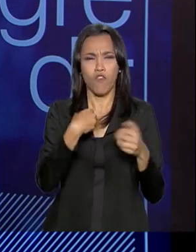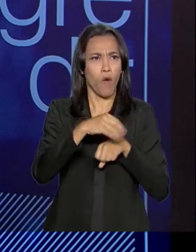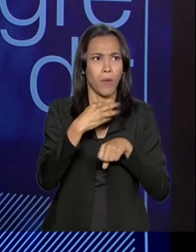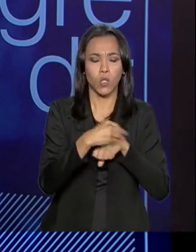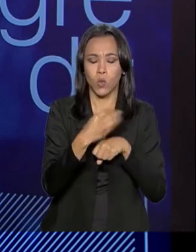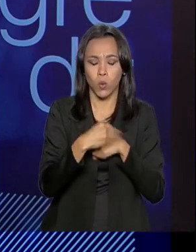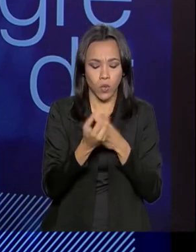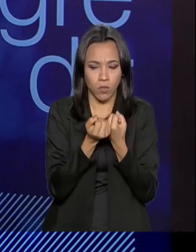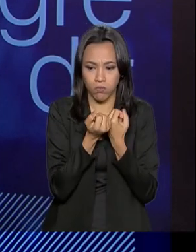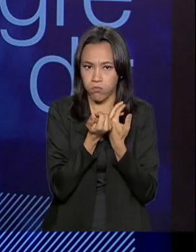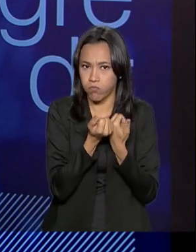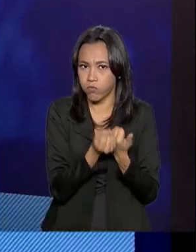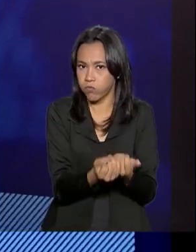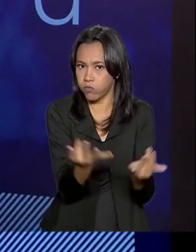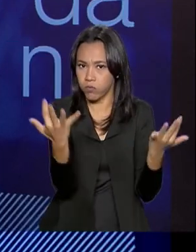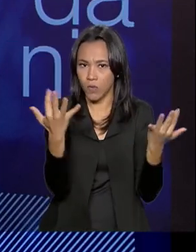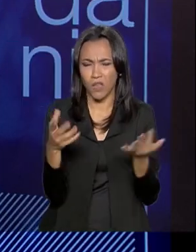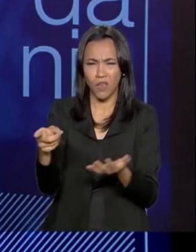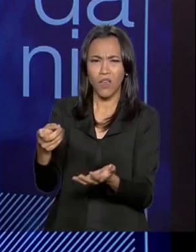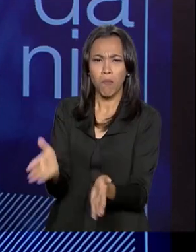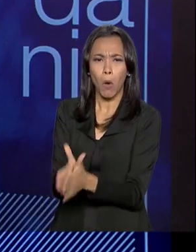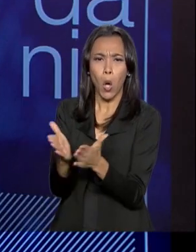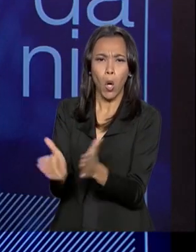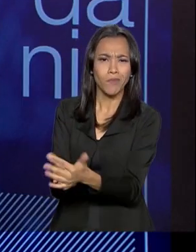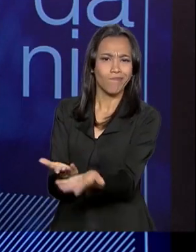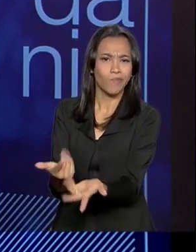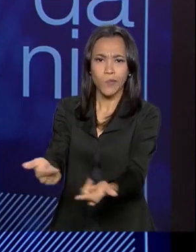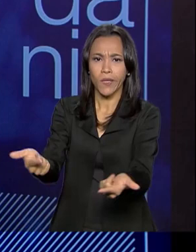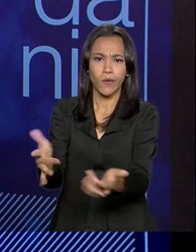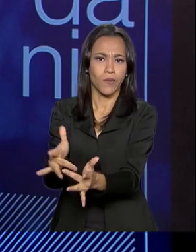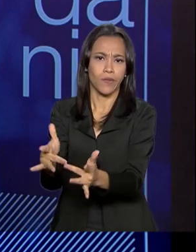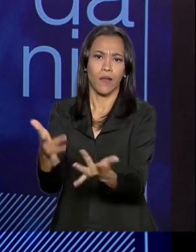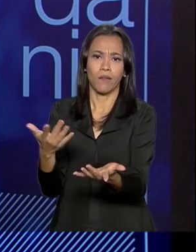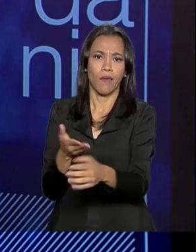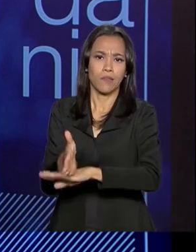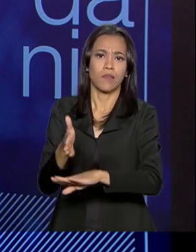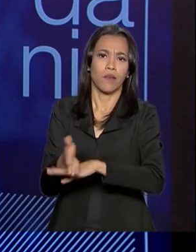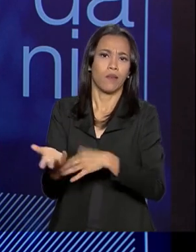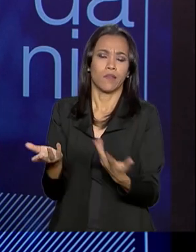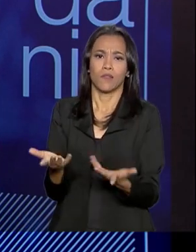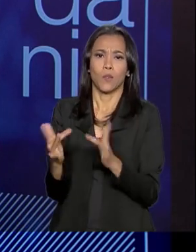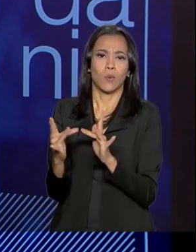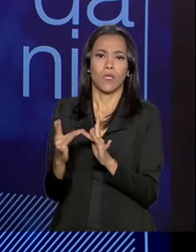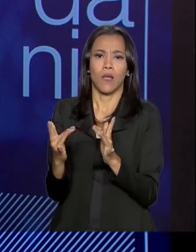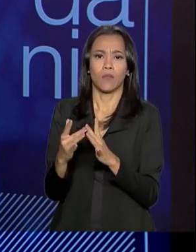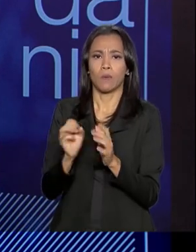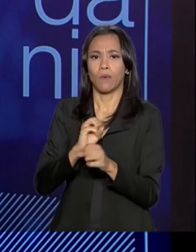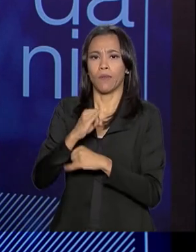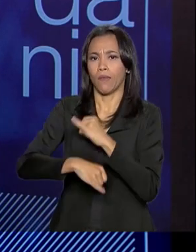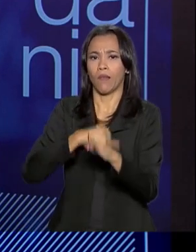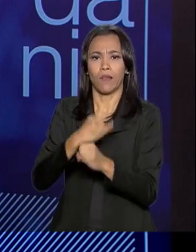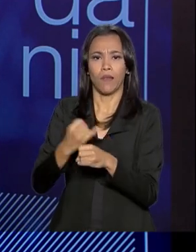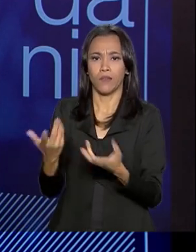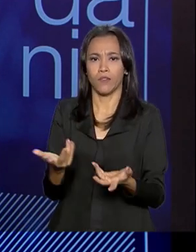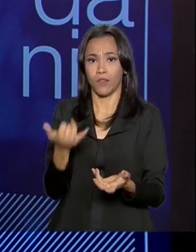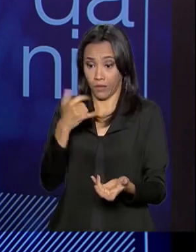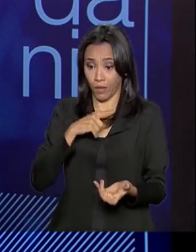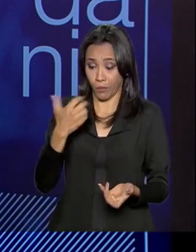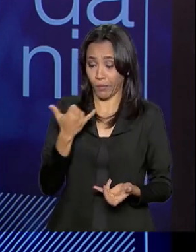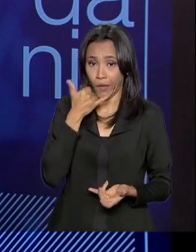por minuto e o menino lá da periferia não tem acesso ao Wi-Fi. Ele tem um telefone que mal e mal consegue falar.